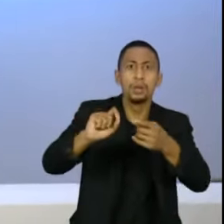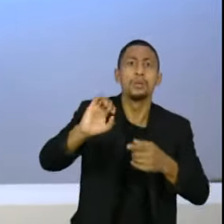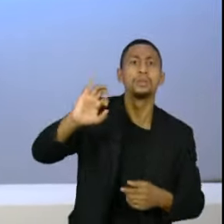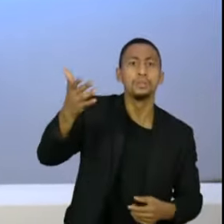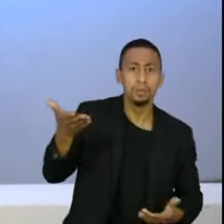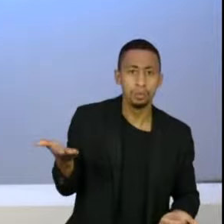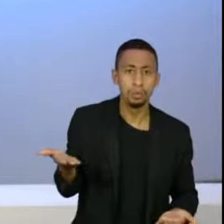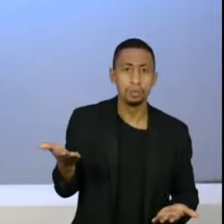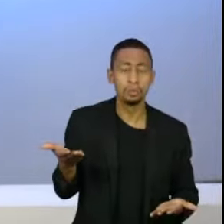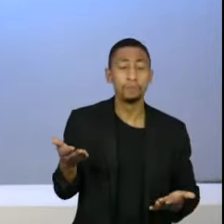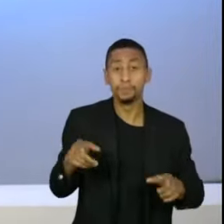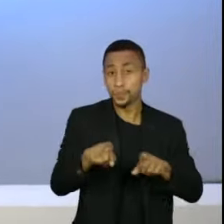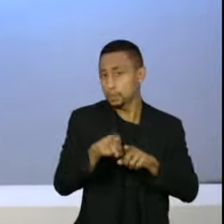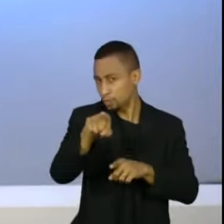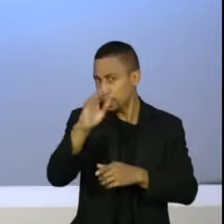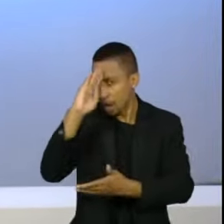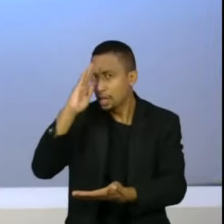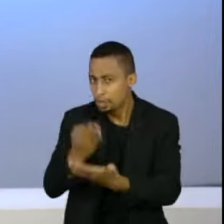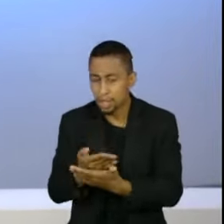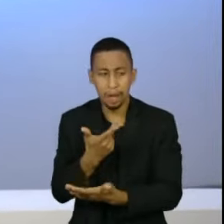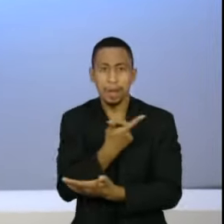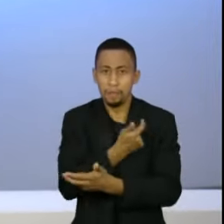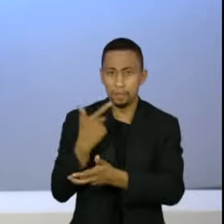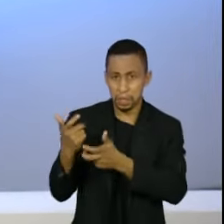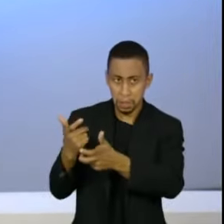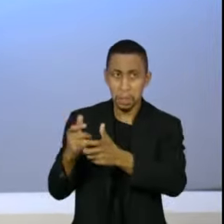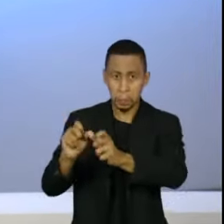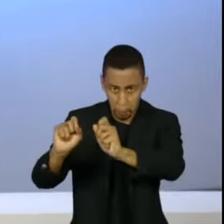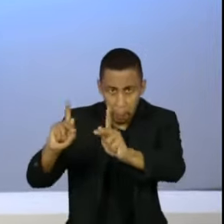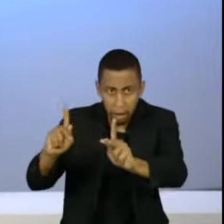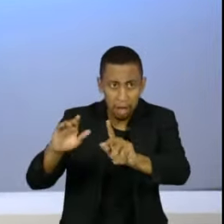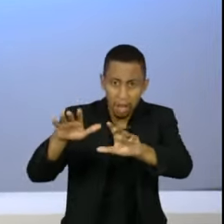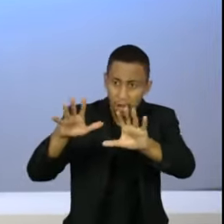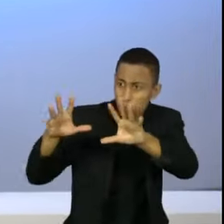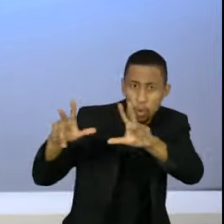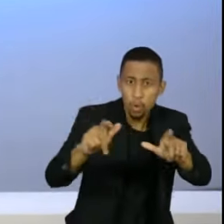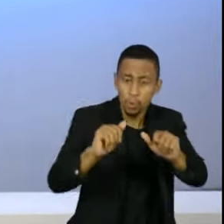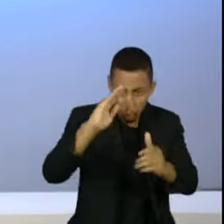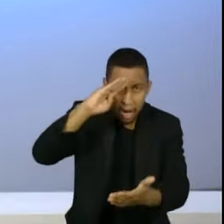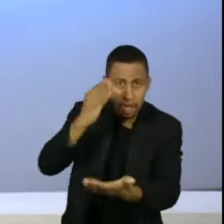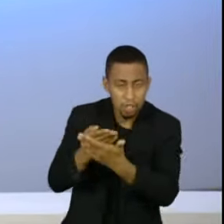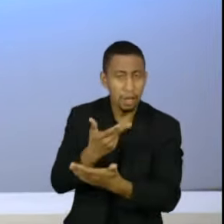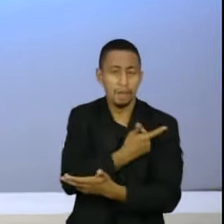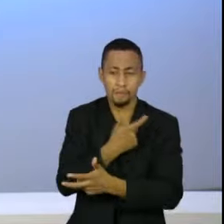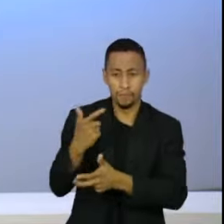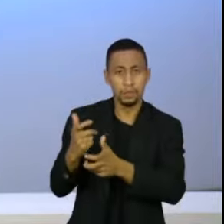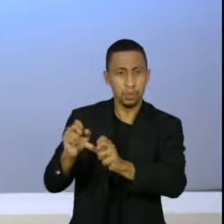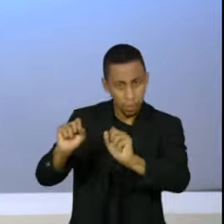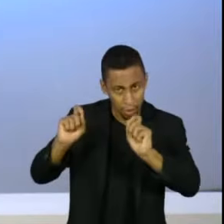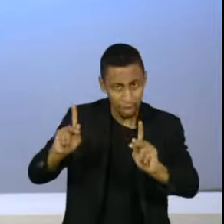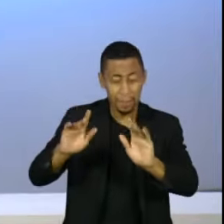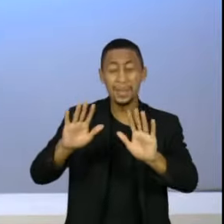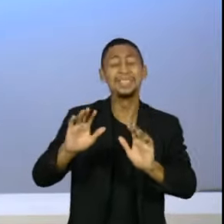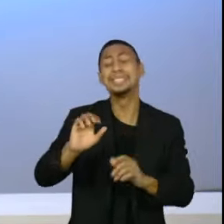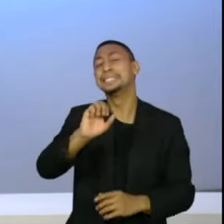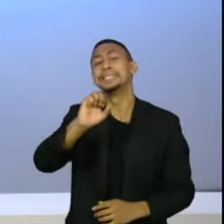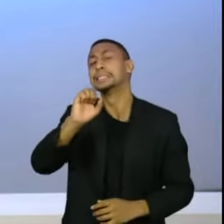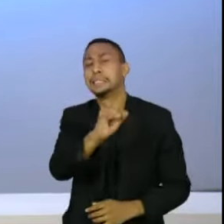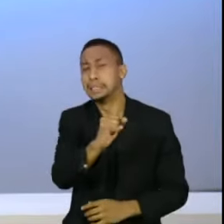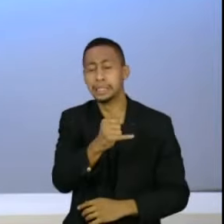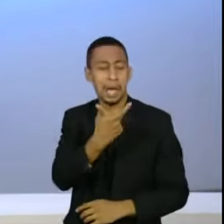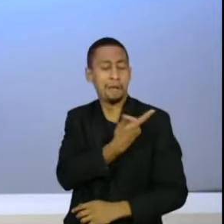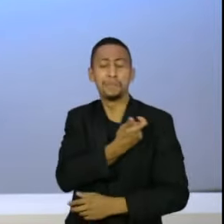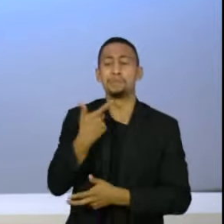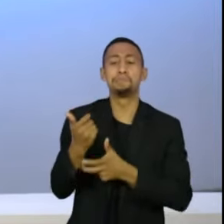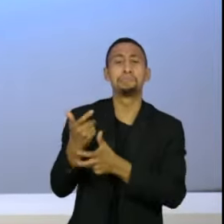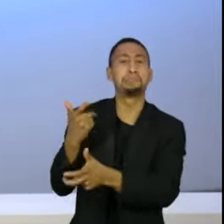E o está falando que acredita na vacina, todo mundo acha que acredita na vacina, temos que, nesse momento, não há que fazer se não acreditar. Se ela não funcionasse, se esse cronograma que foi